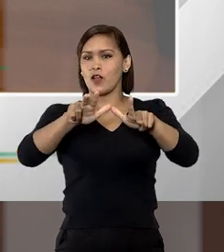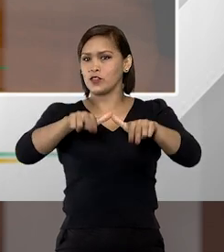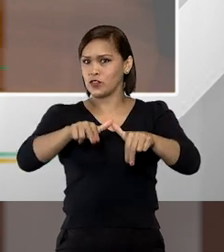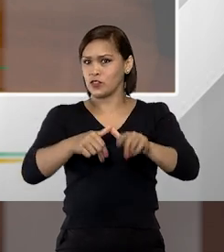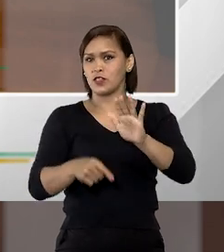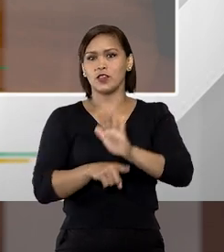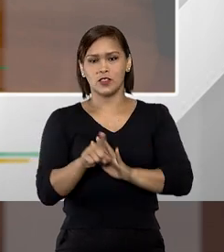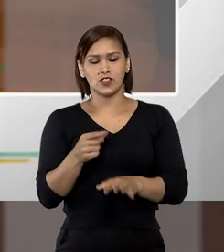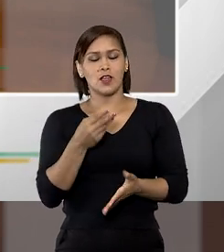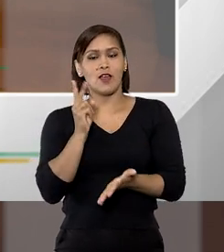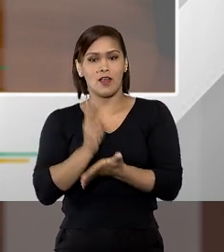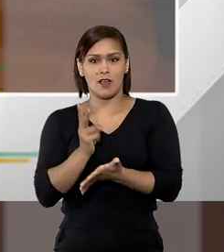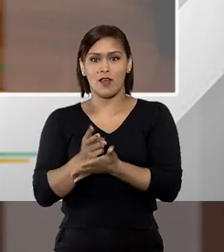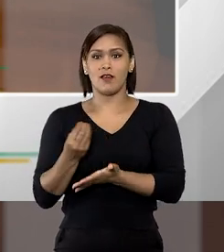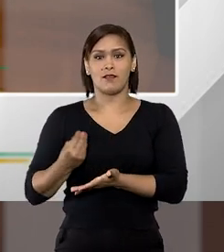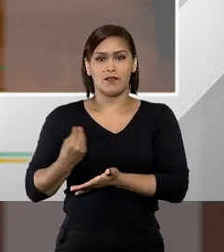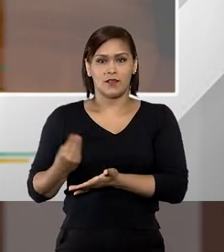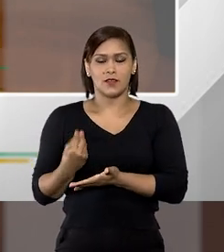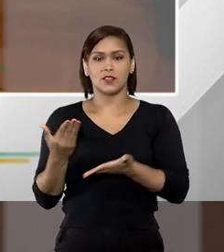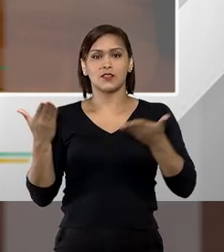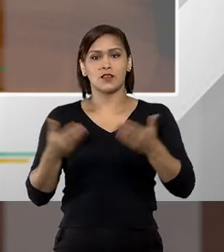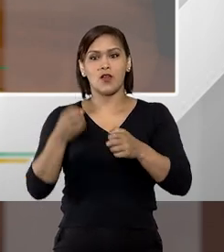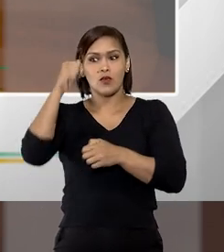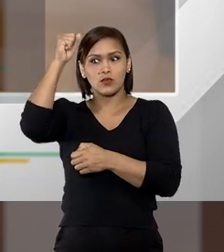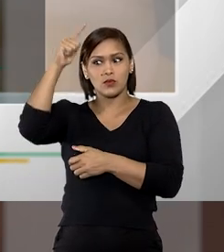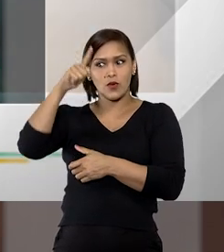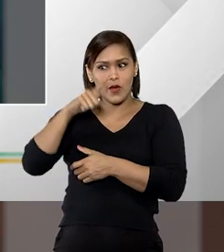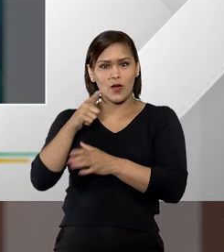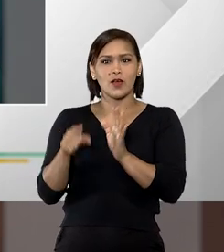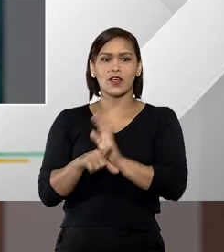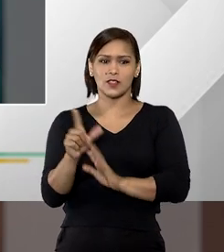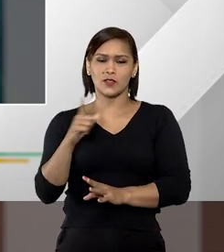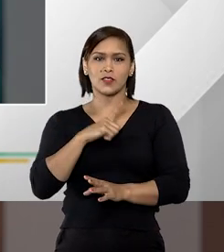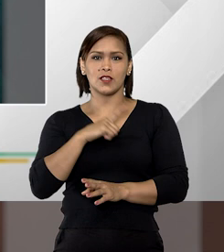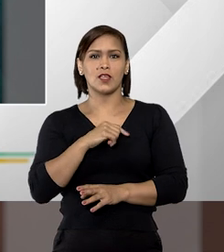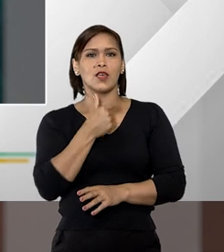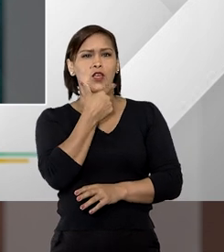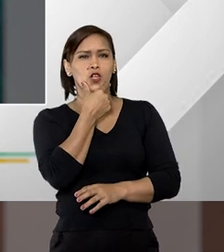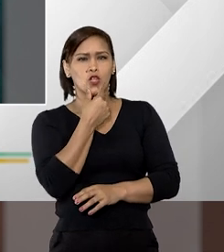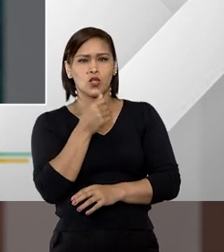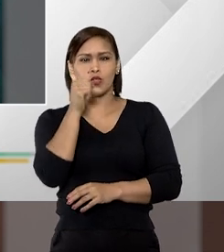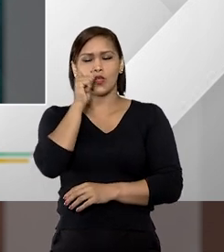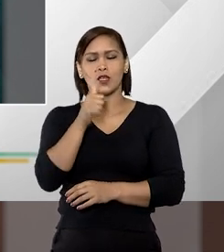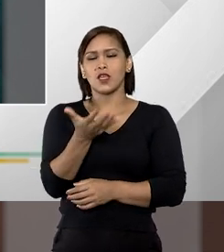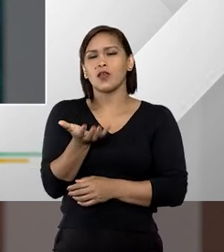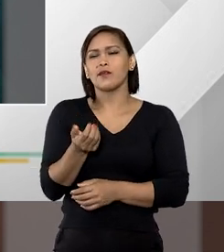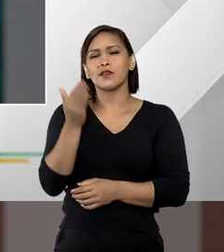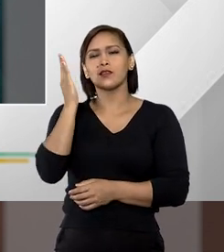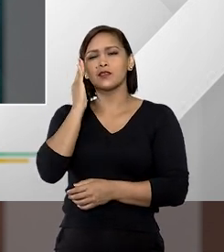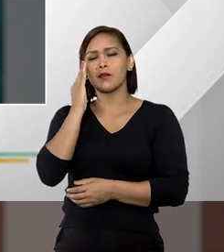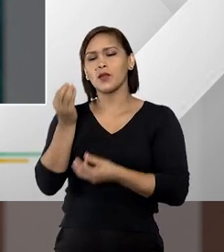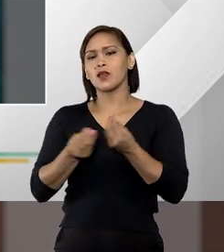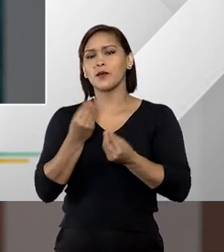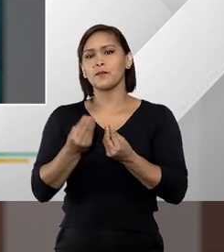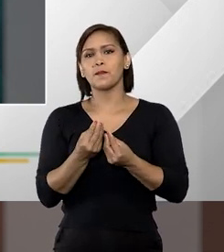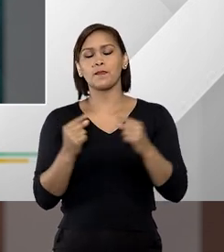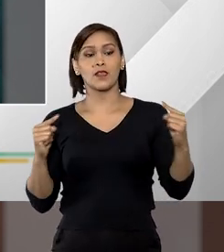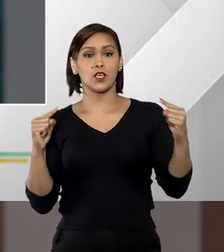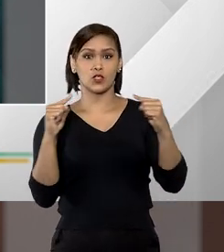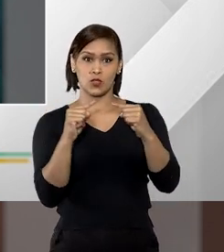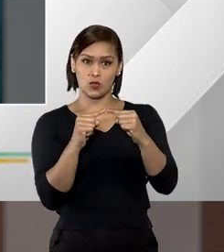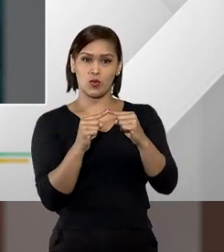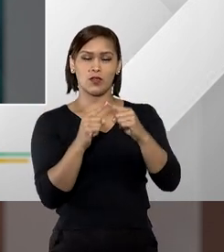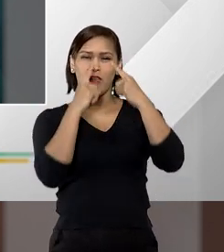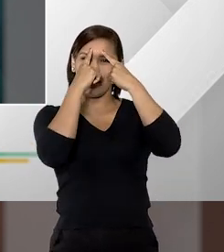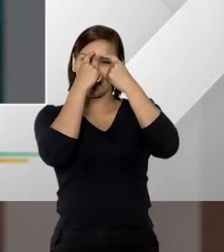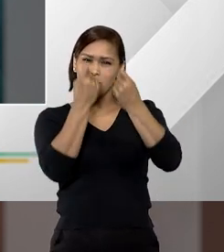então a gente está vivenciando uma luz no fundo do túnel. Doutor Jorcenildo e Doutor Alisson, eu queria saber de vocês, nesse contato com esse